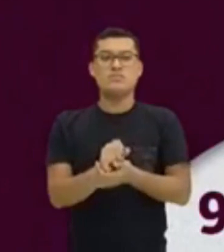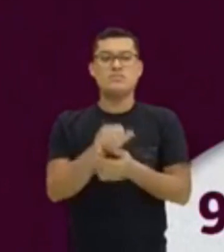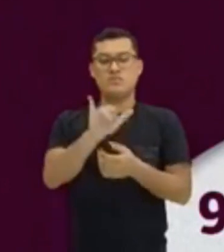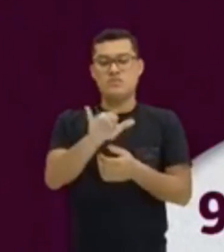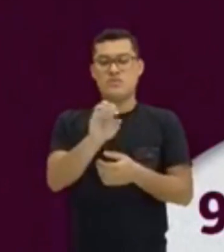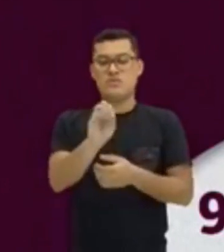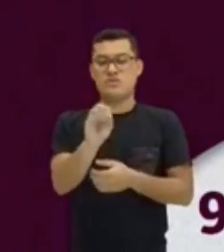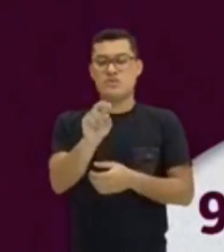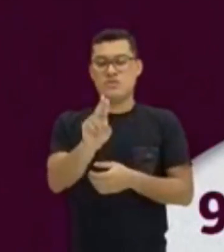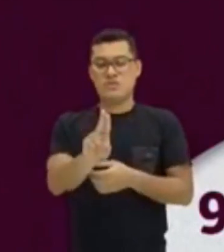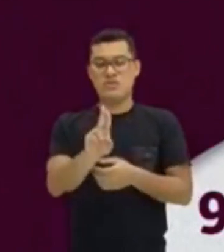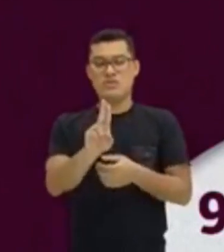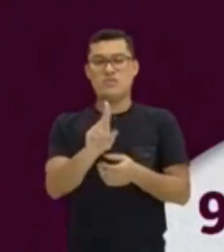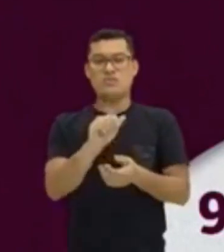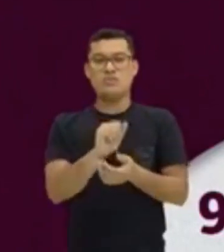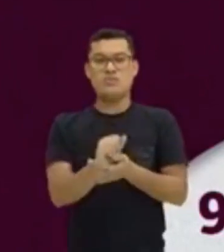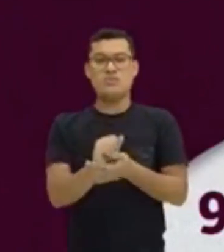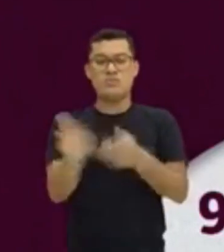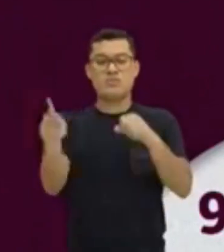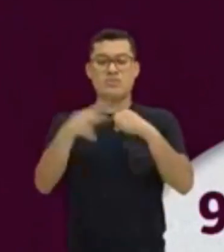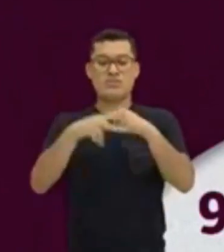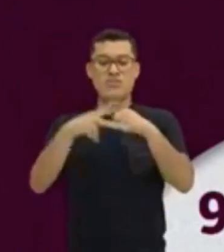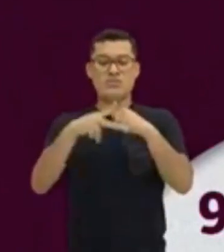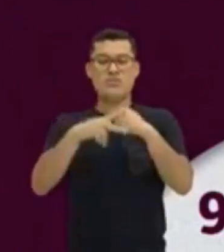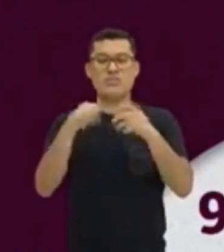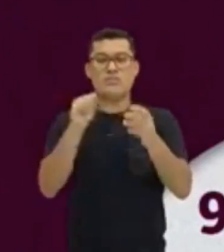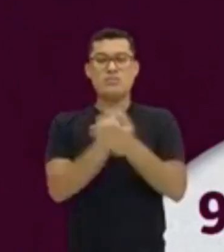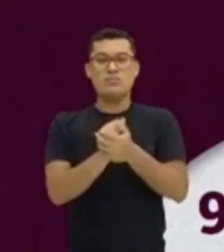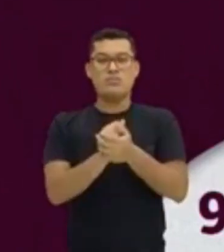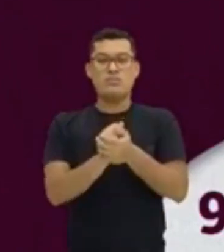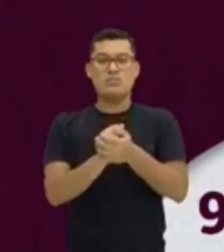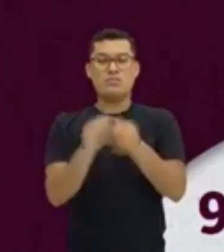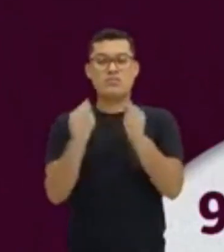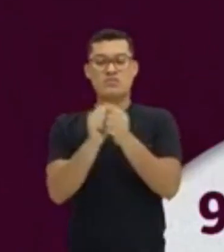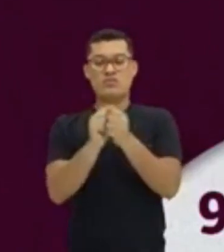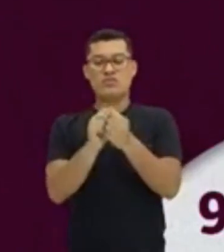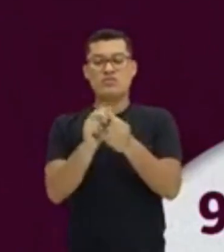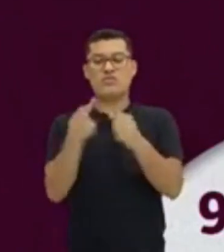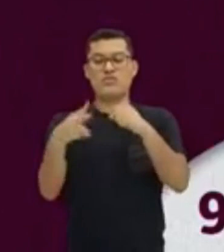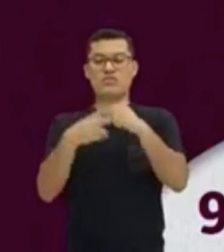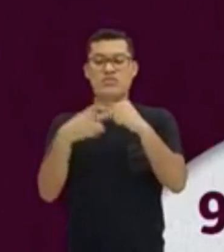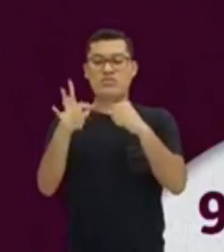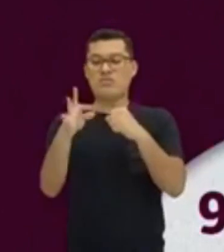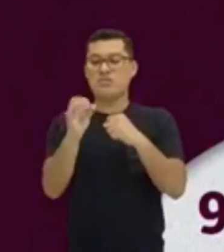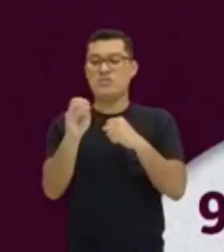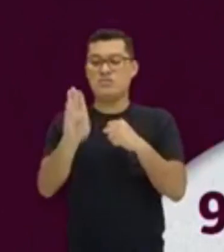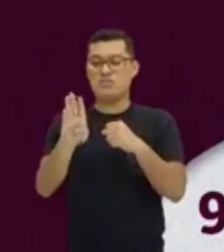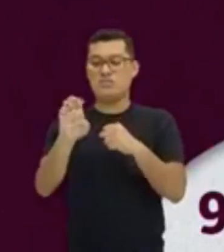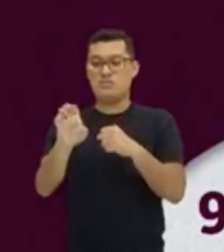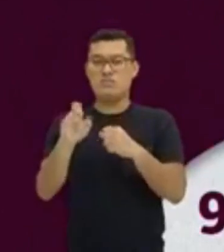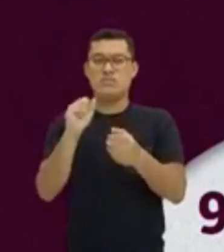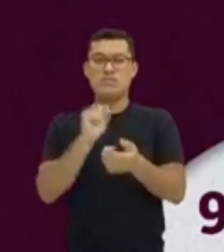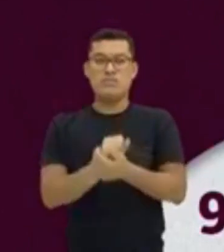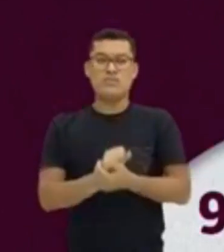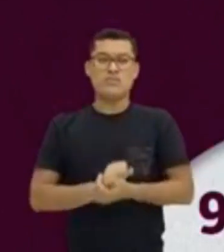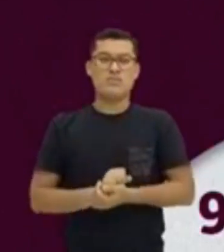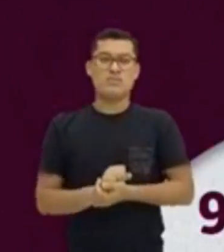You, que é um pronome acompanhando com o verbo to be. Are. He. Who is he?